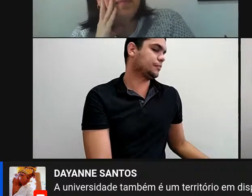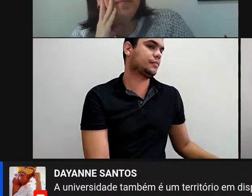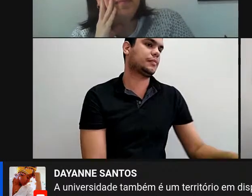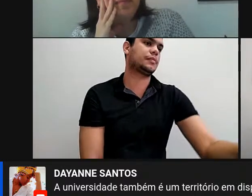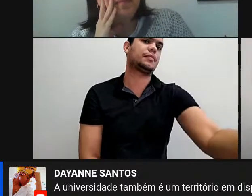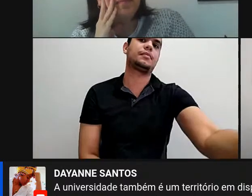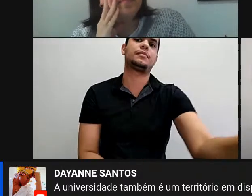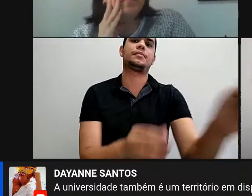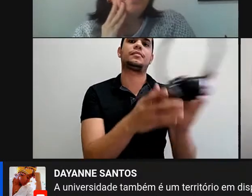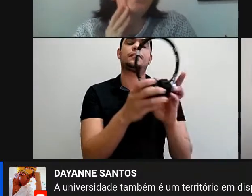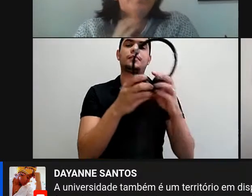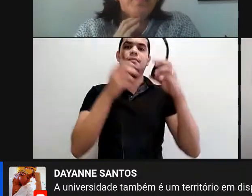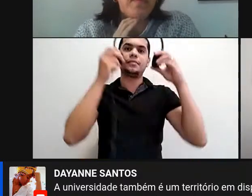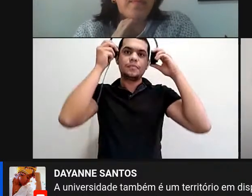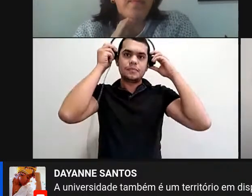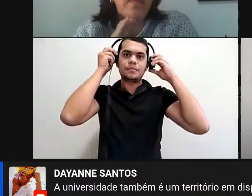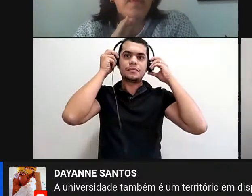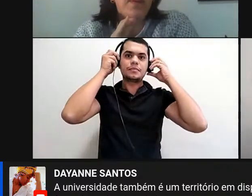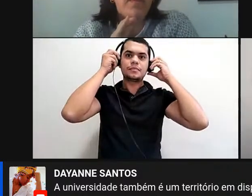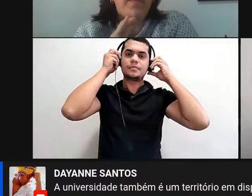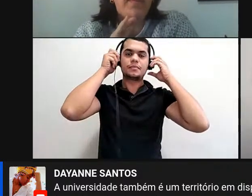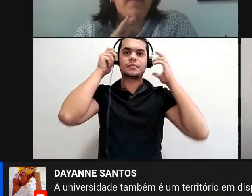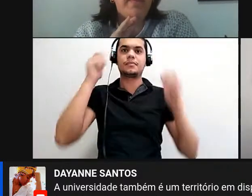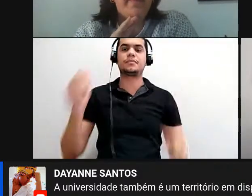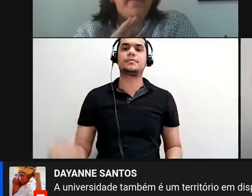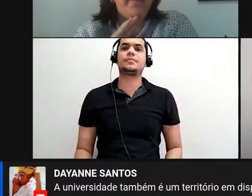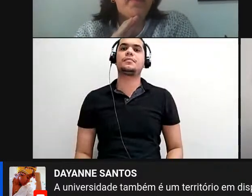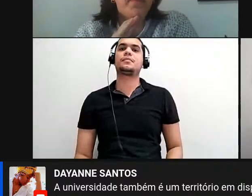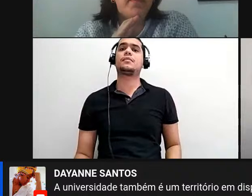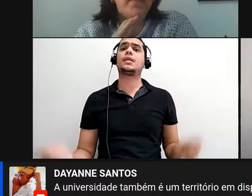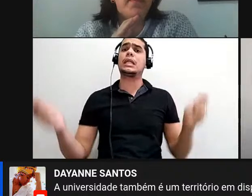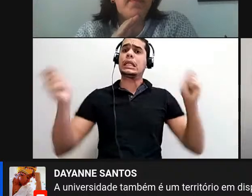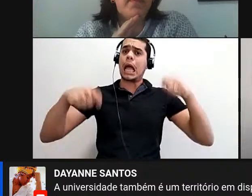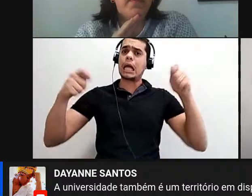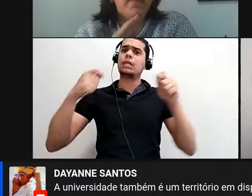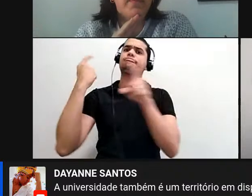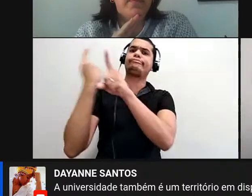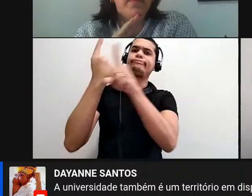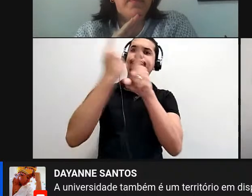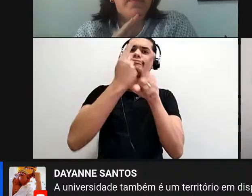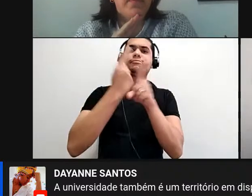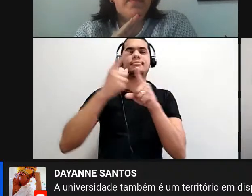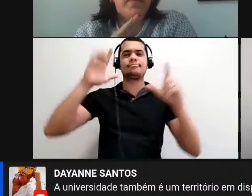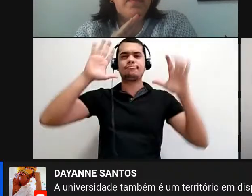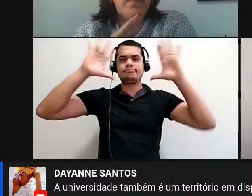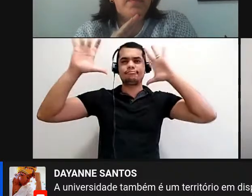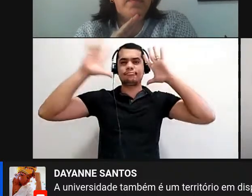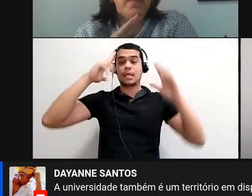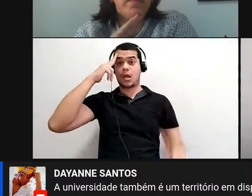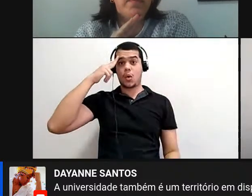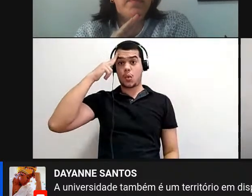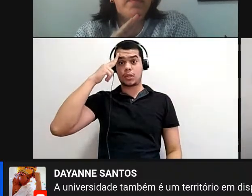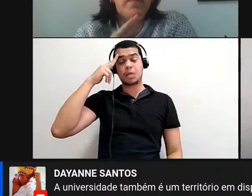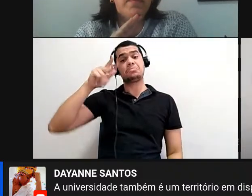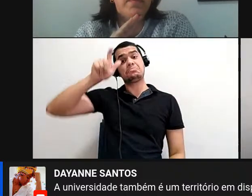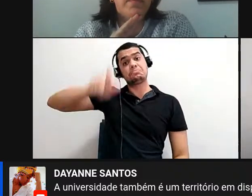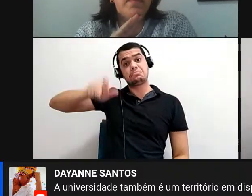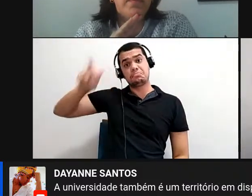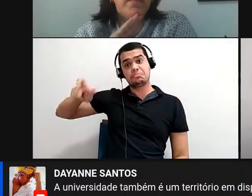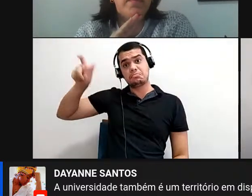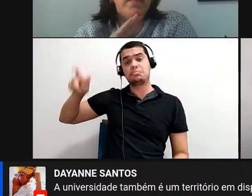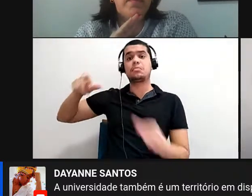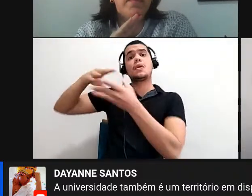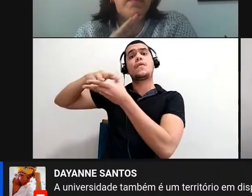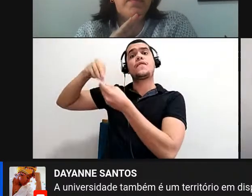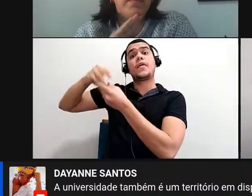no sonho, nós, é, podemos nos encontrar com encantados, com seres, né, que vivem